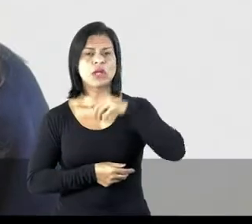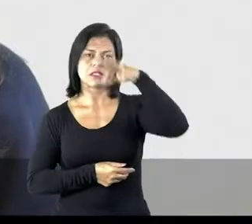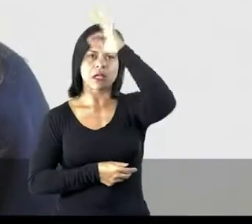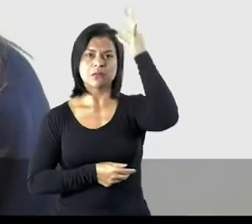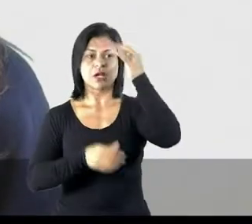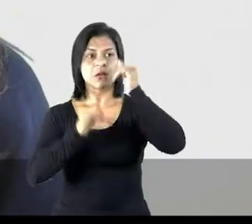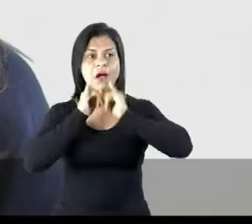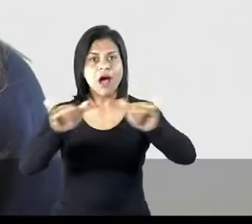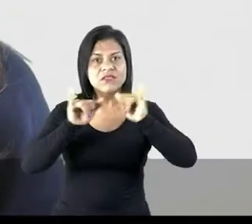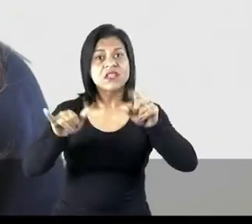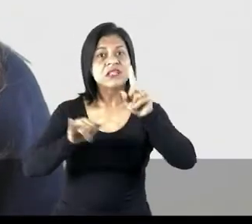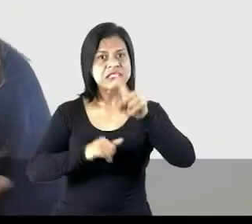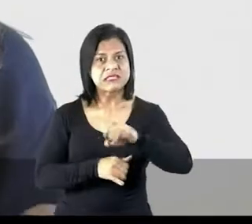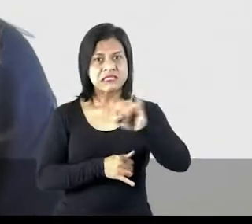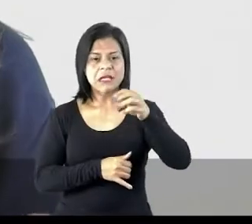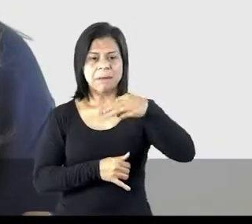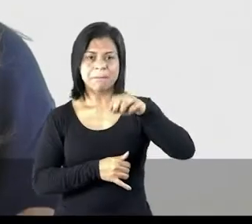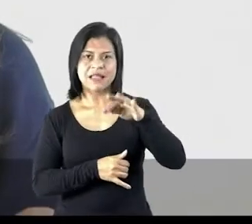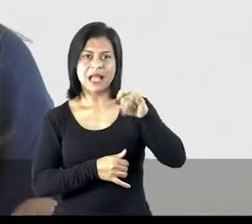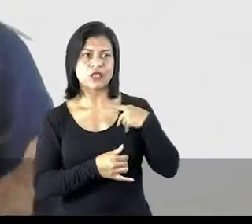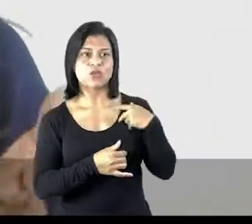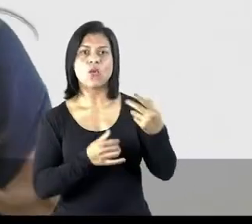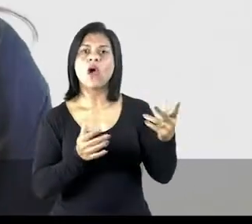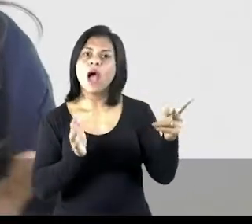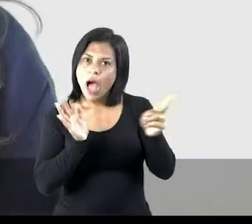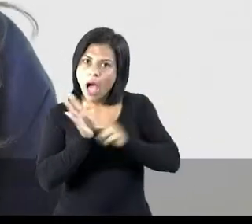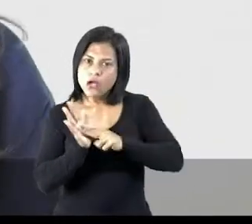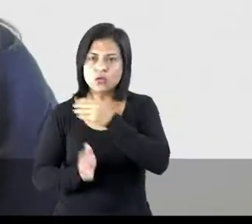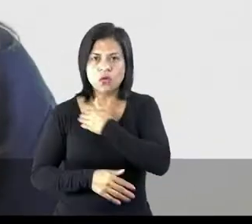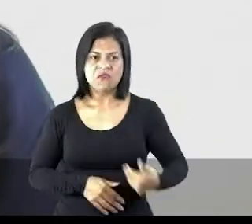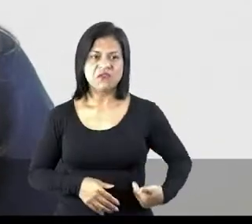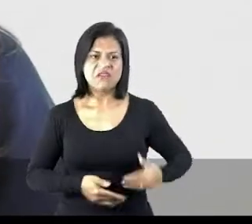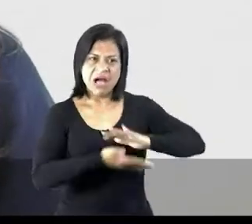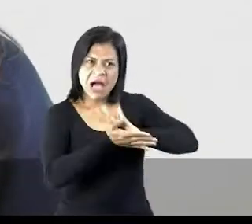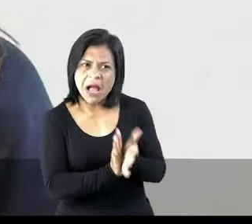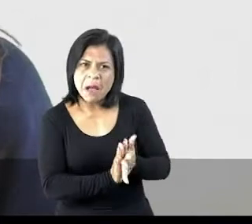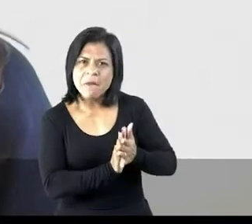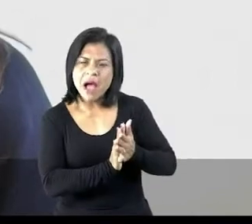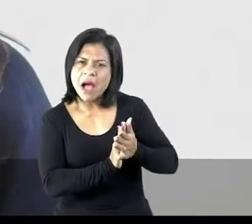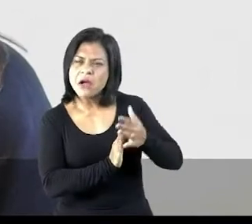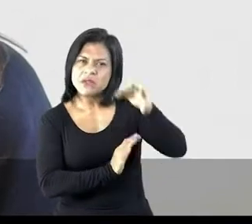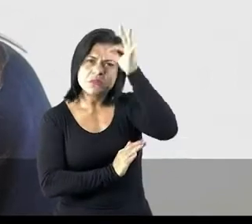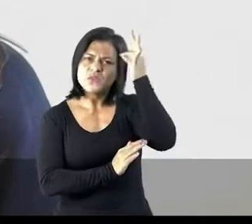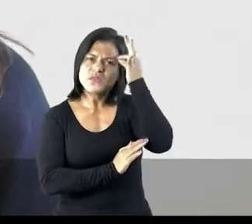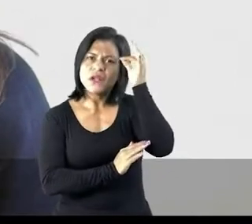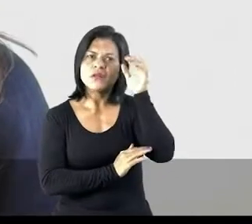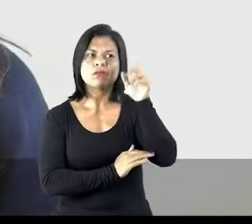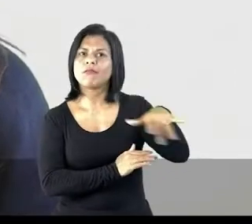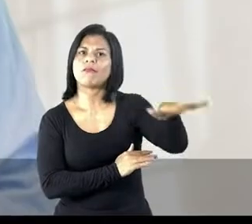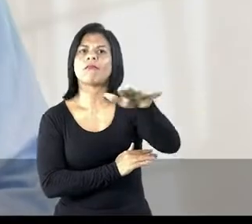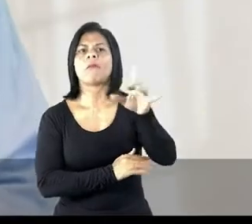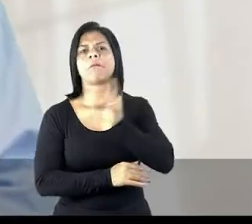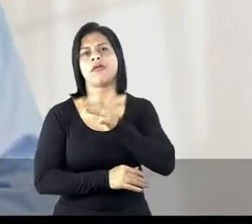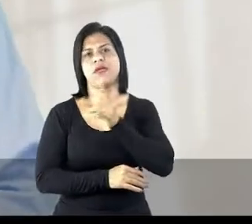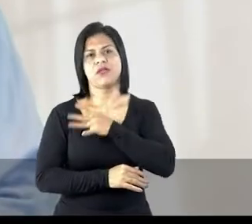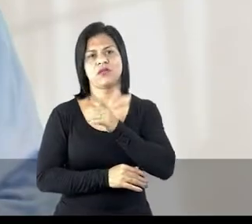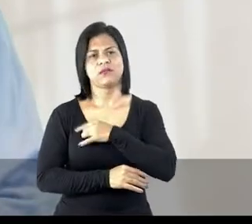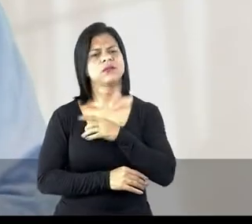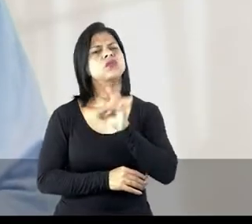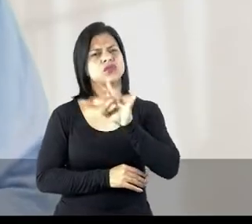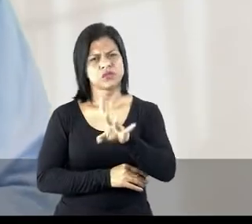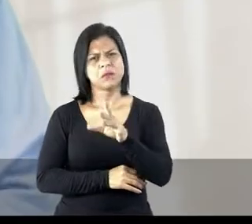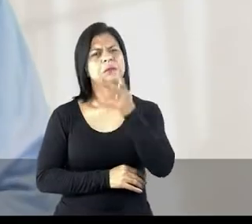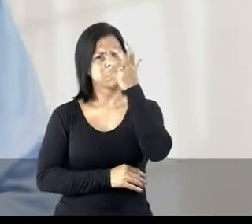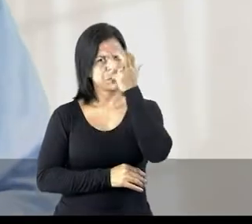Capixabas, estão espalhando por aí que se Manato assumir ele vai acabar com o nosso Estado. O nome disso é medo. Eles só